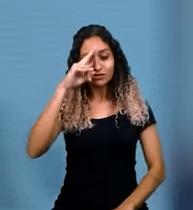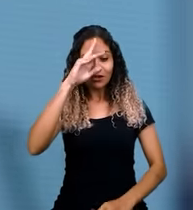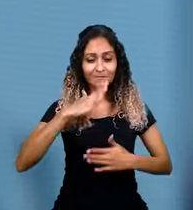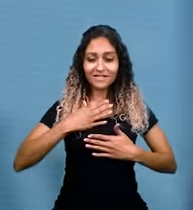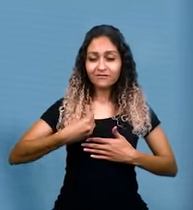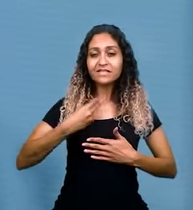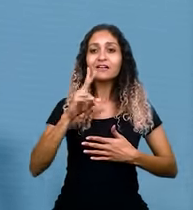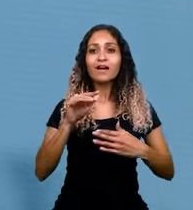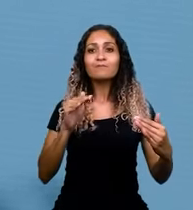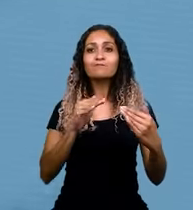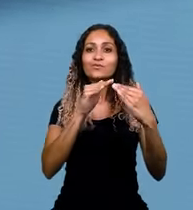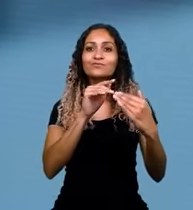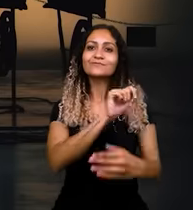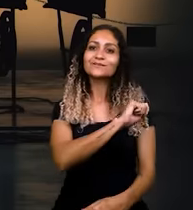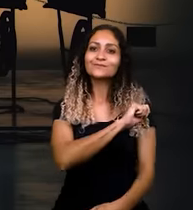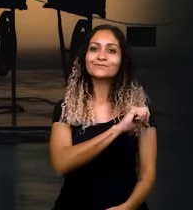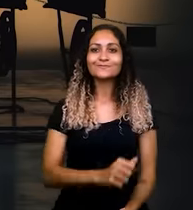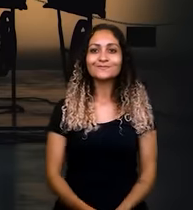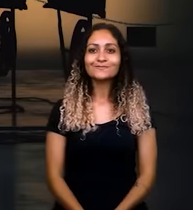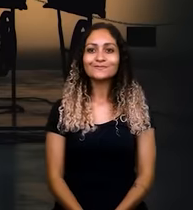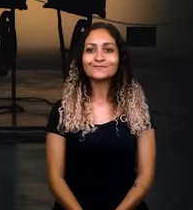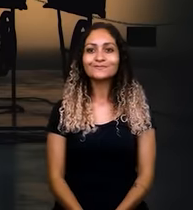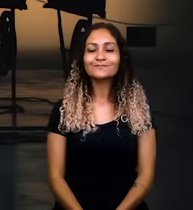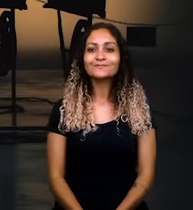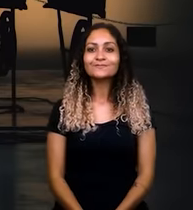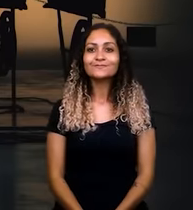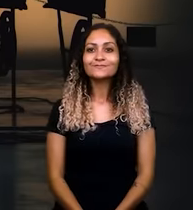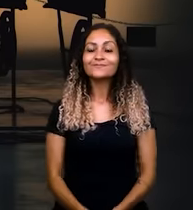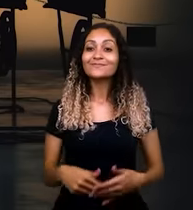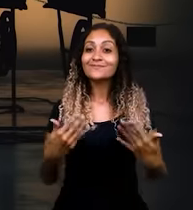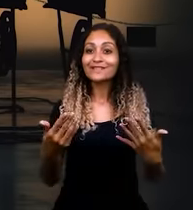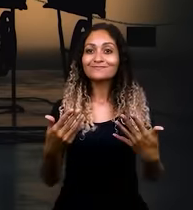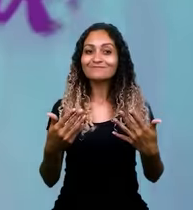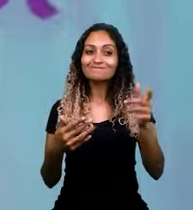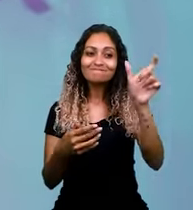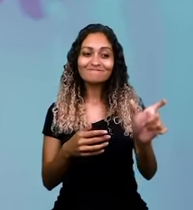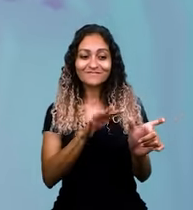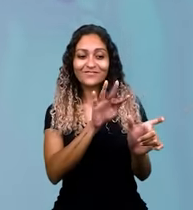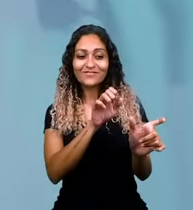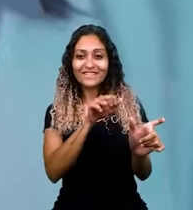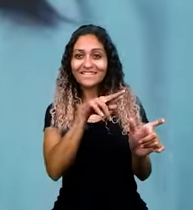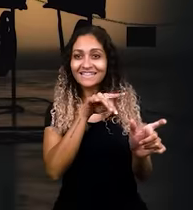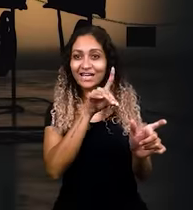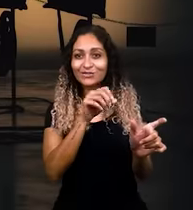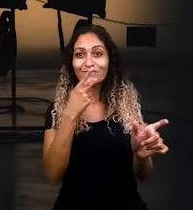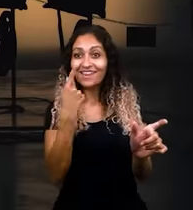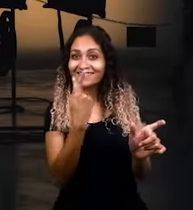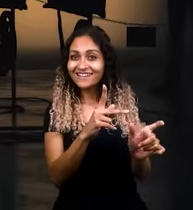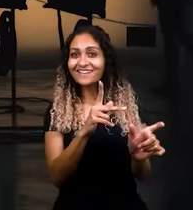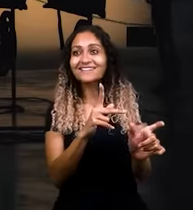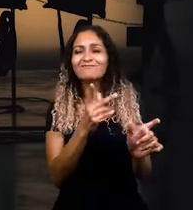falava a sua história, Fernando, de repente encaixa muito, de aluno a professor. Então, falar do professor Fernando é